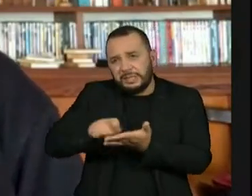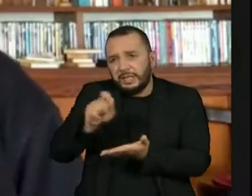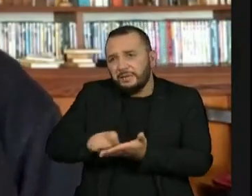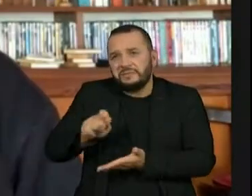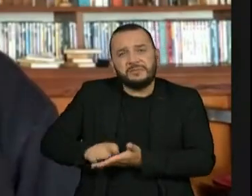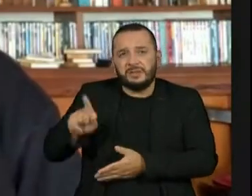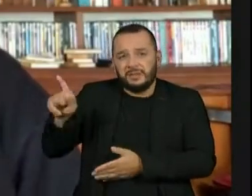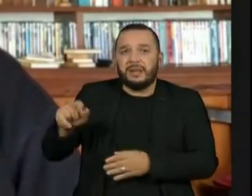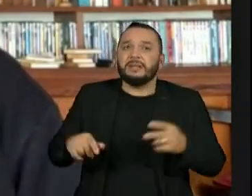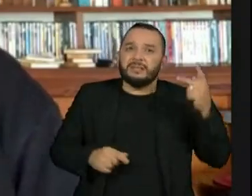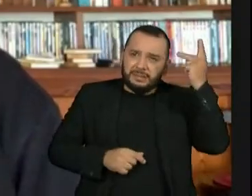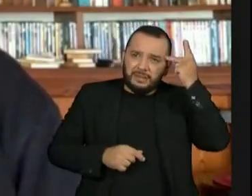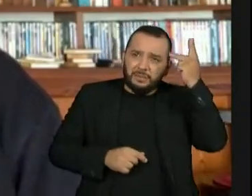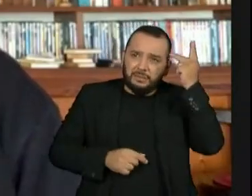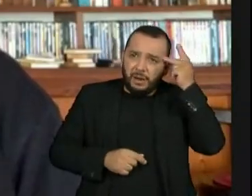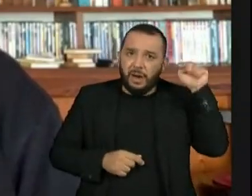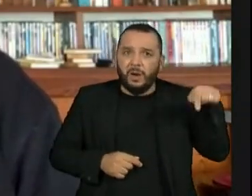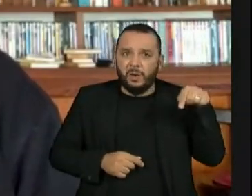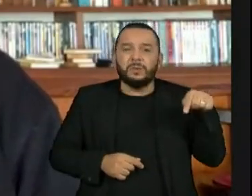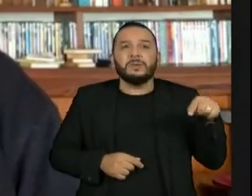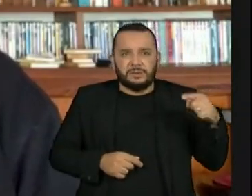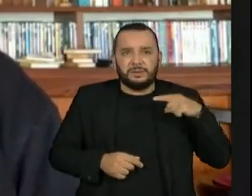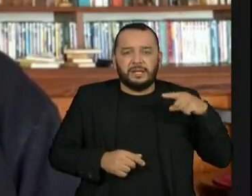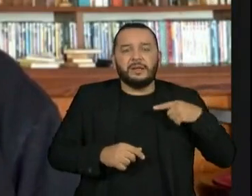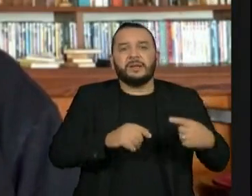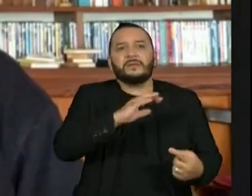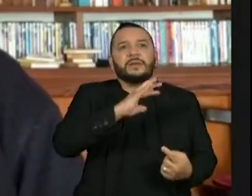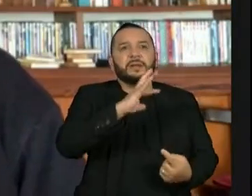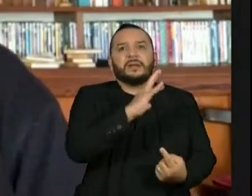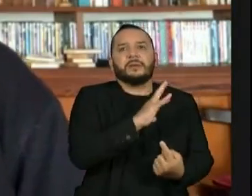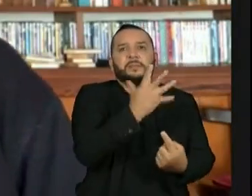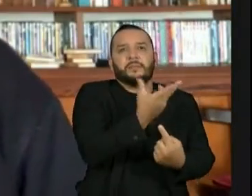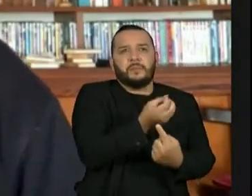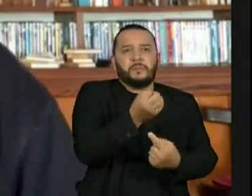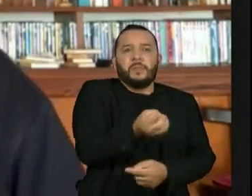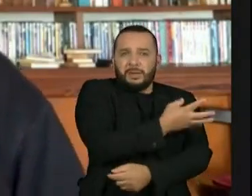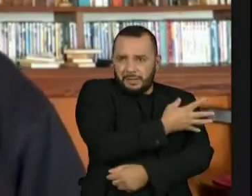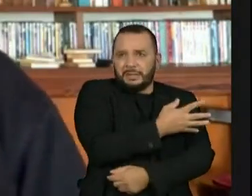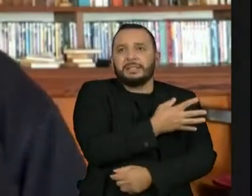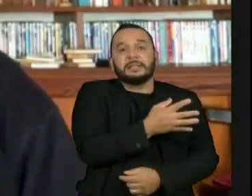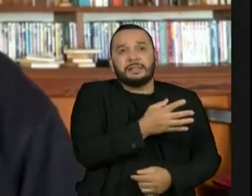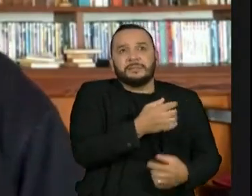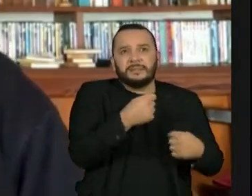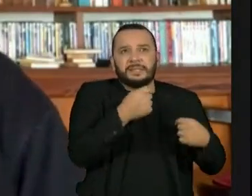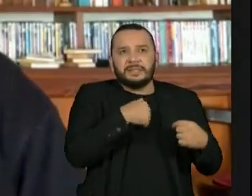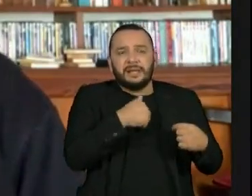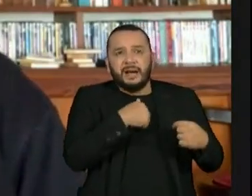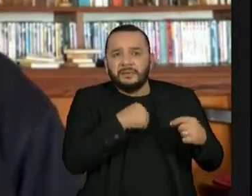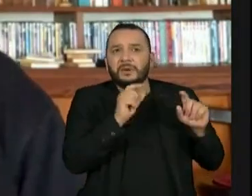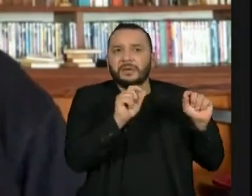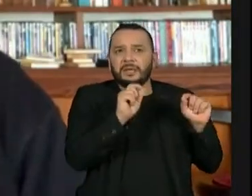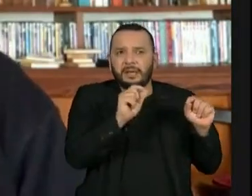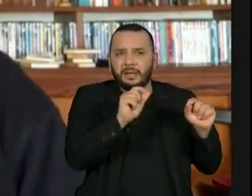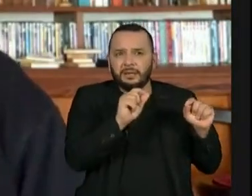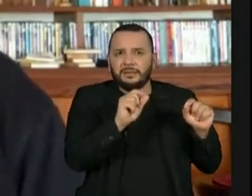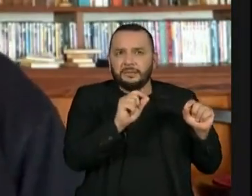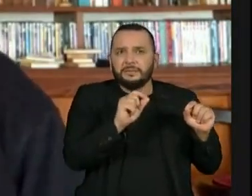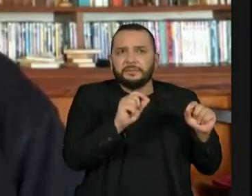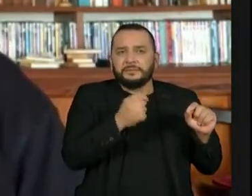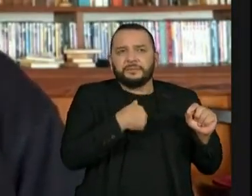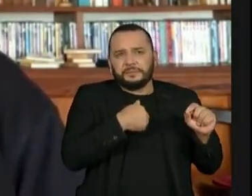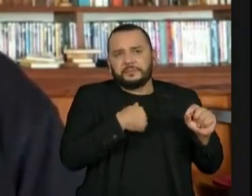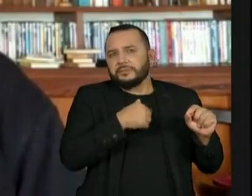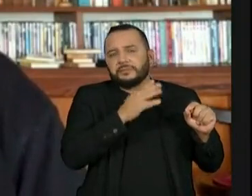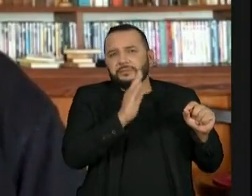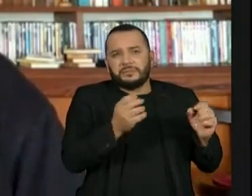Então, por exemplo, São Paulo teve que fazer, os modernistas tiveram que fazer a revista Claxon, que era a coisa da buzina,